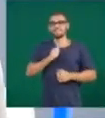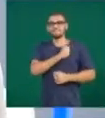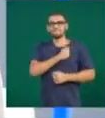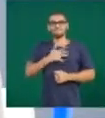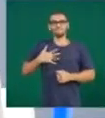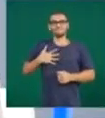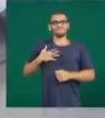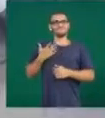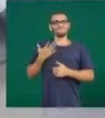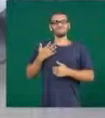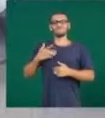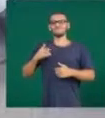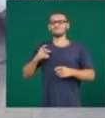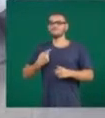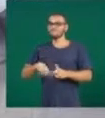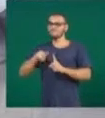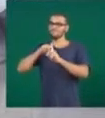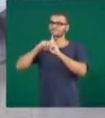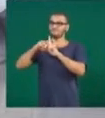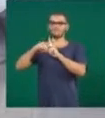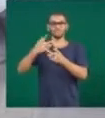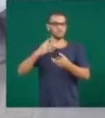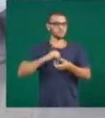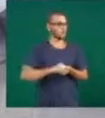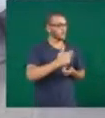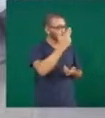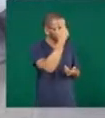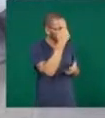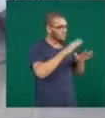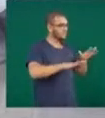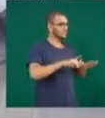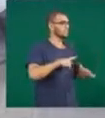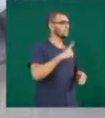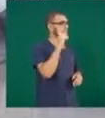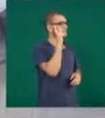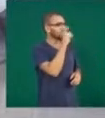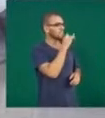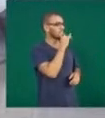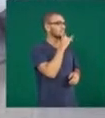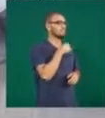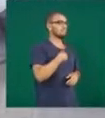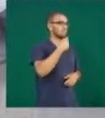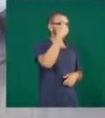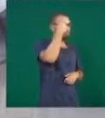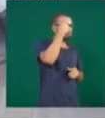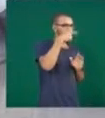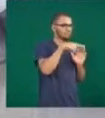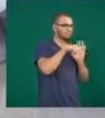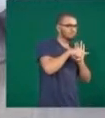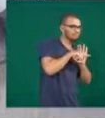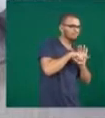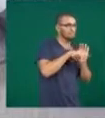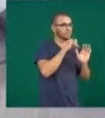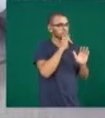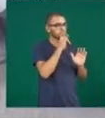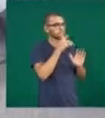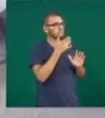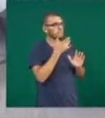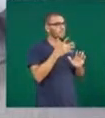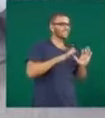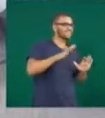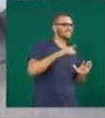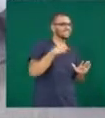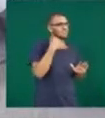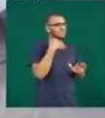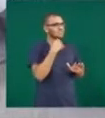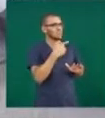é isso. Por exemplo, quem talvez tenha essa dificuldade, talvez é um pouco mais pessimista, dificuldades em ver o lado bom da